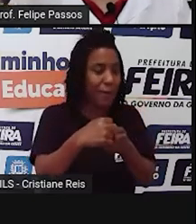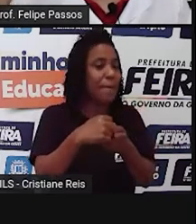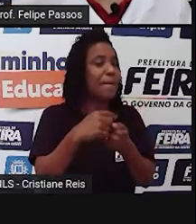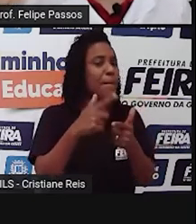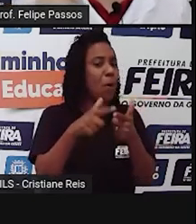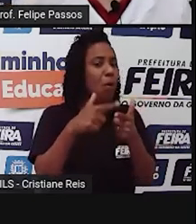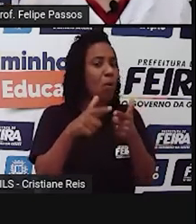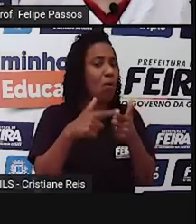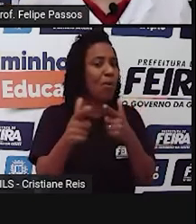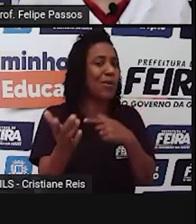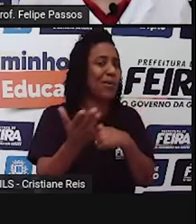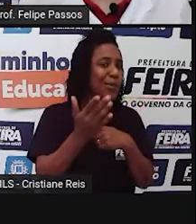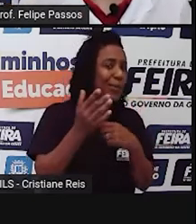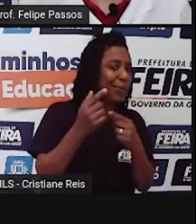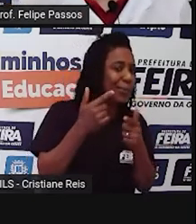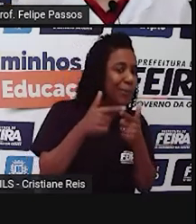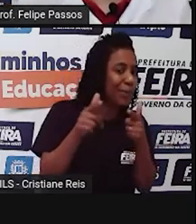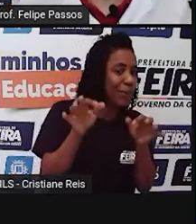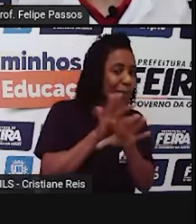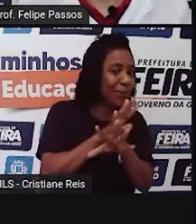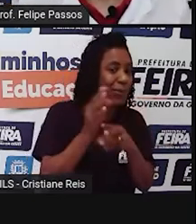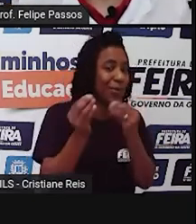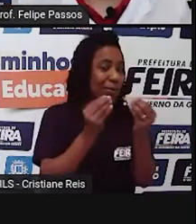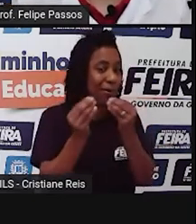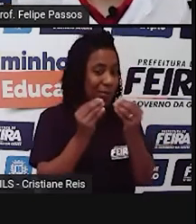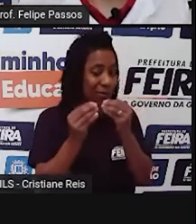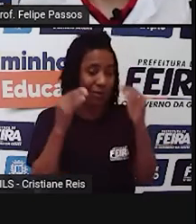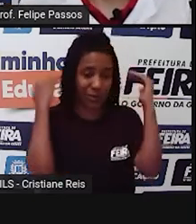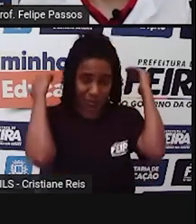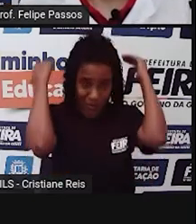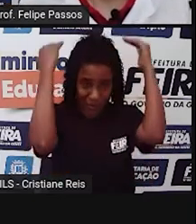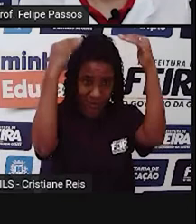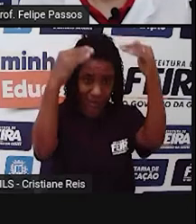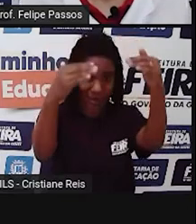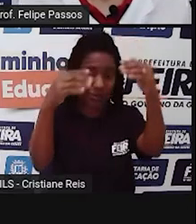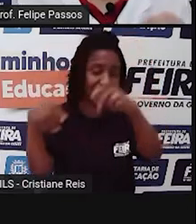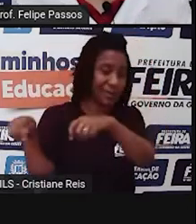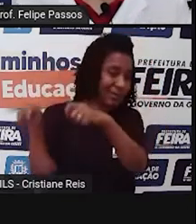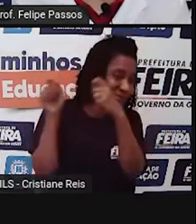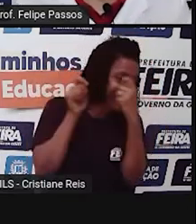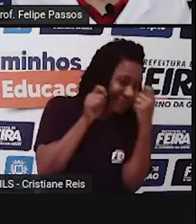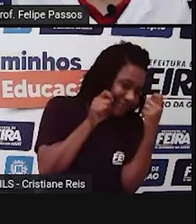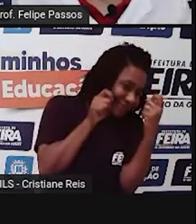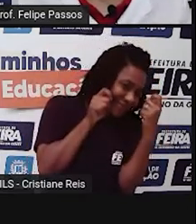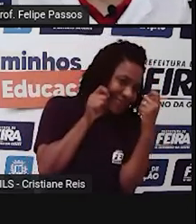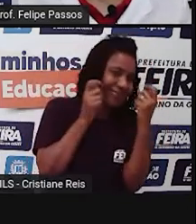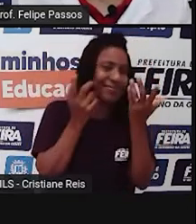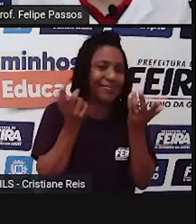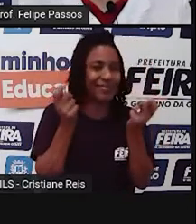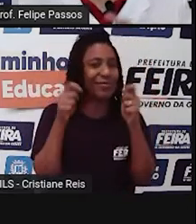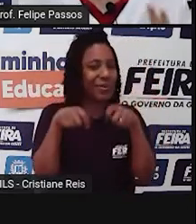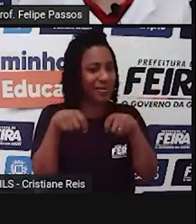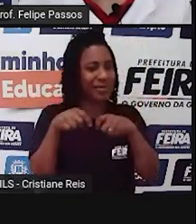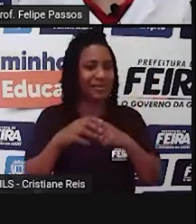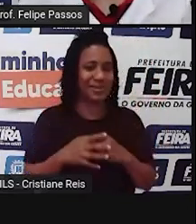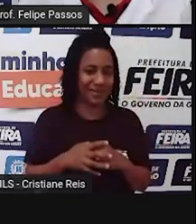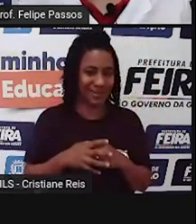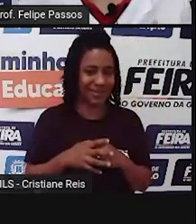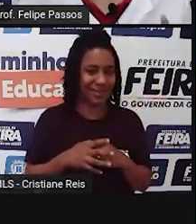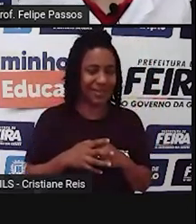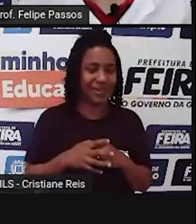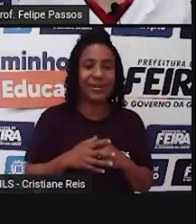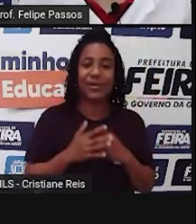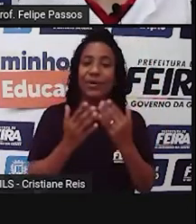esse problema, criou uma ferramenta, que pode ser um telhado, pode ser um cobertor. Uma das coisas que mais modificou,